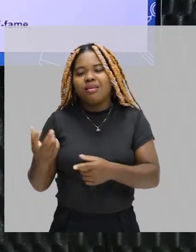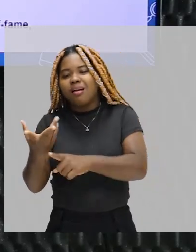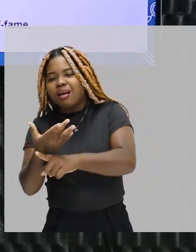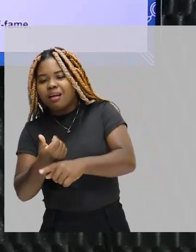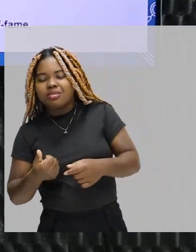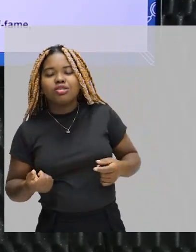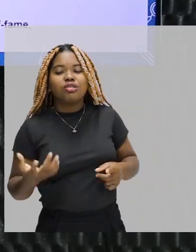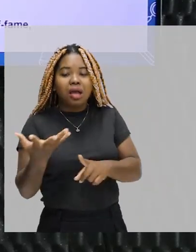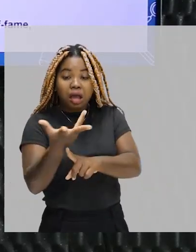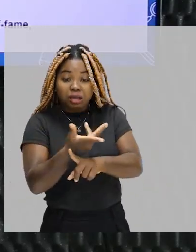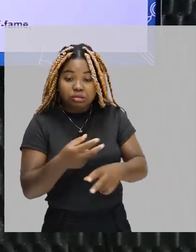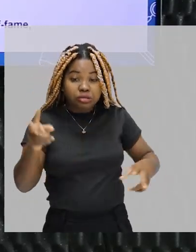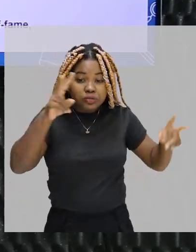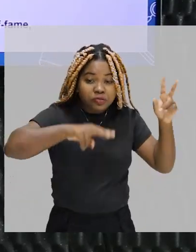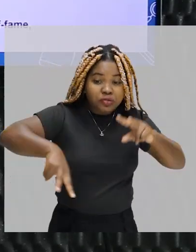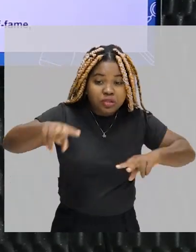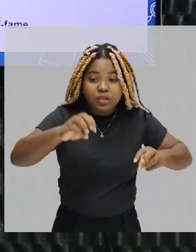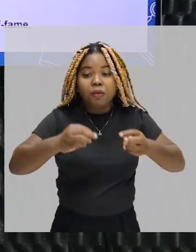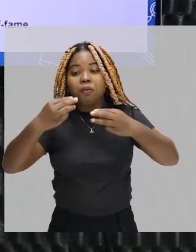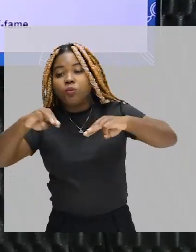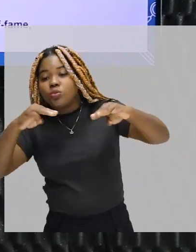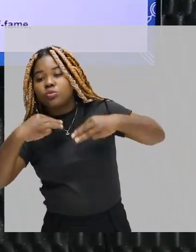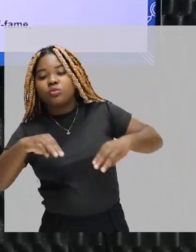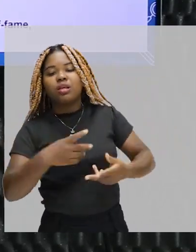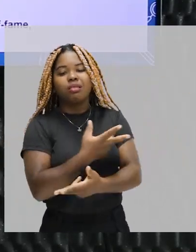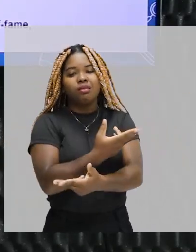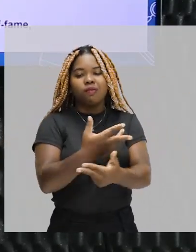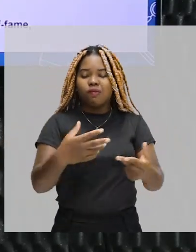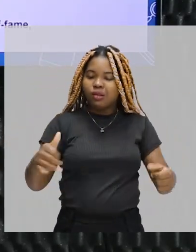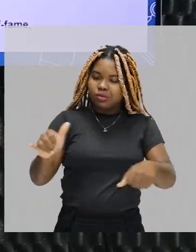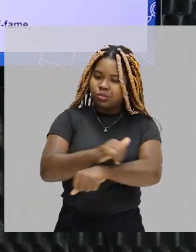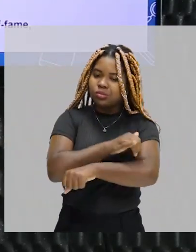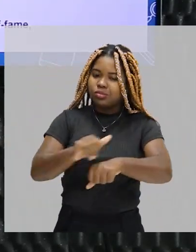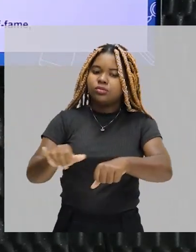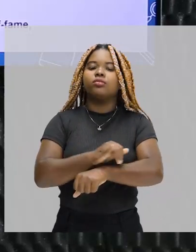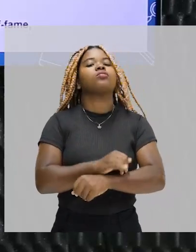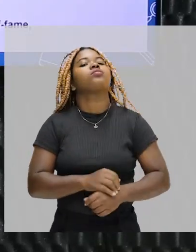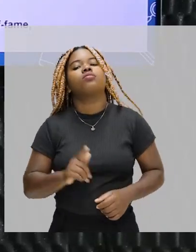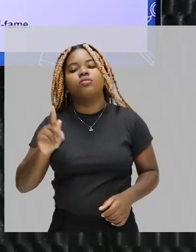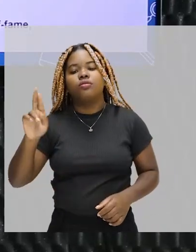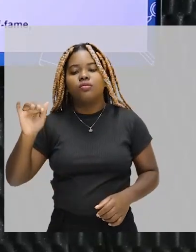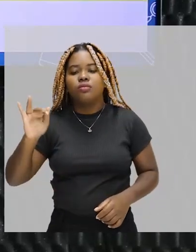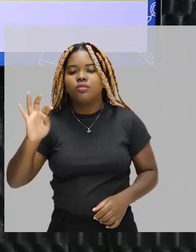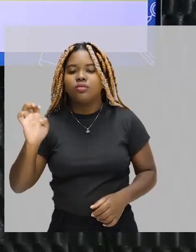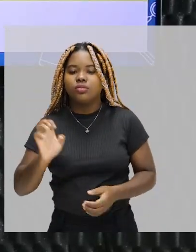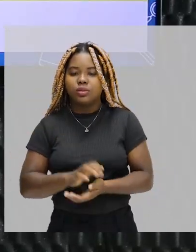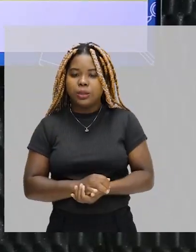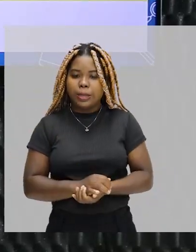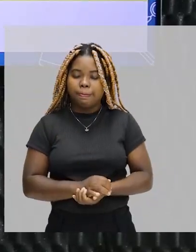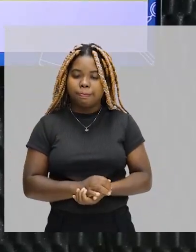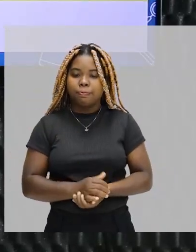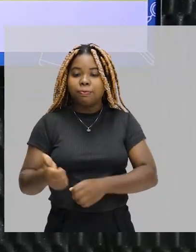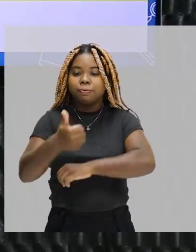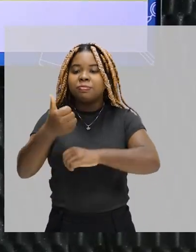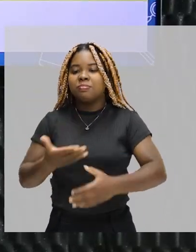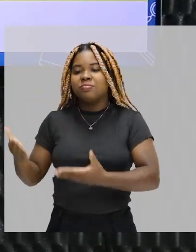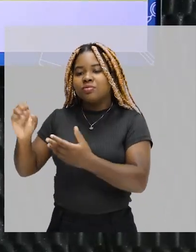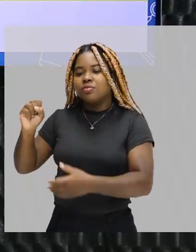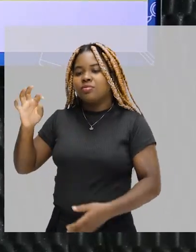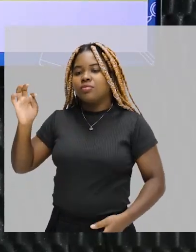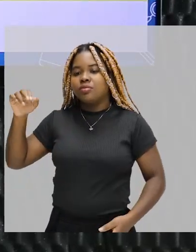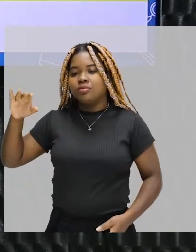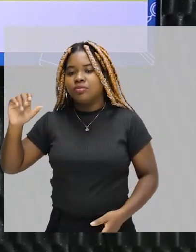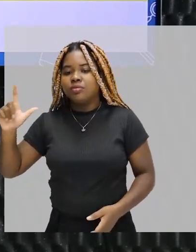arte urbana. E aí a vai falar sobre as variações técnicas do grafite em si. O deles, o stencil.